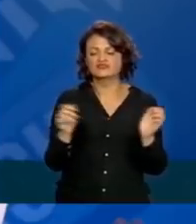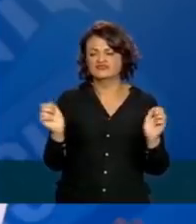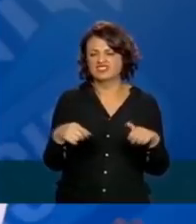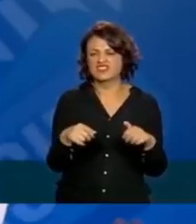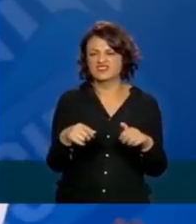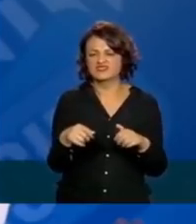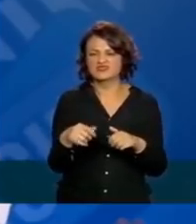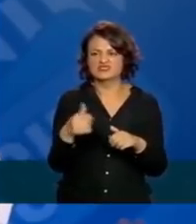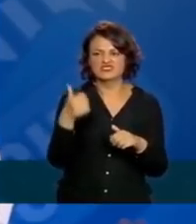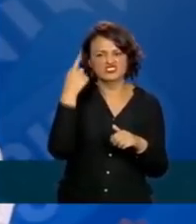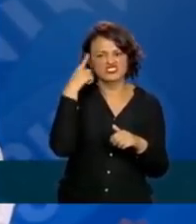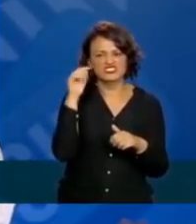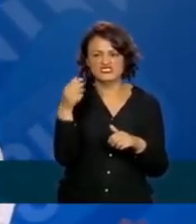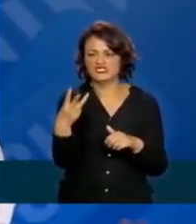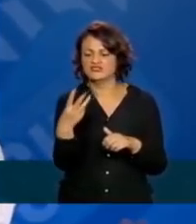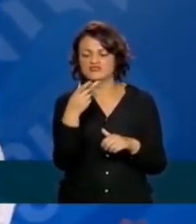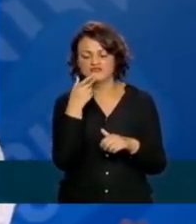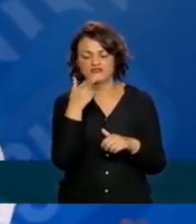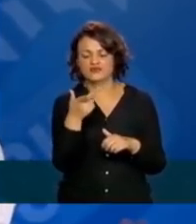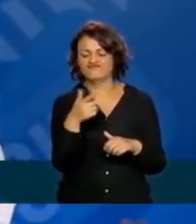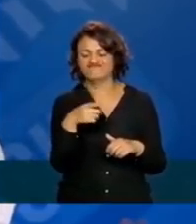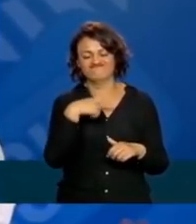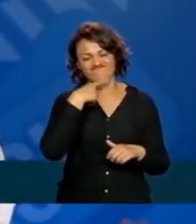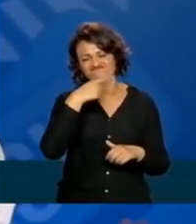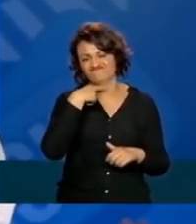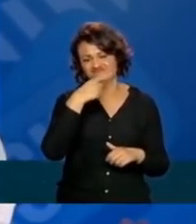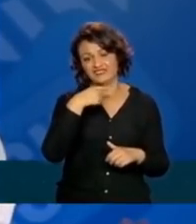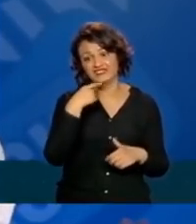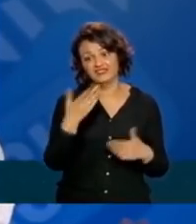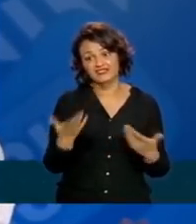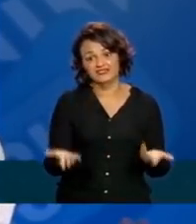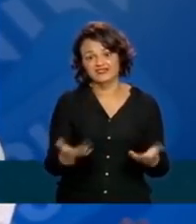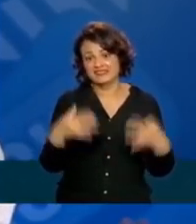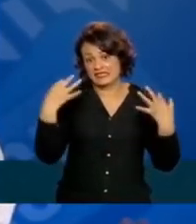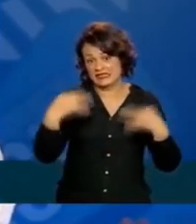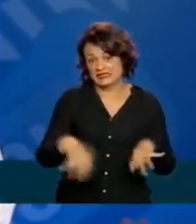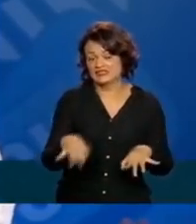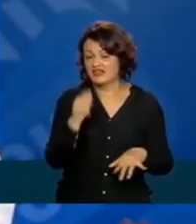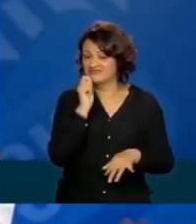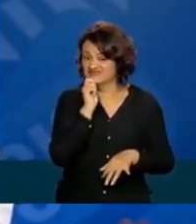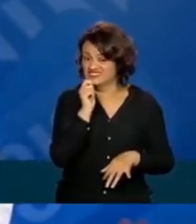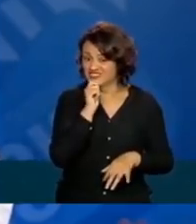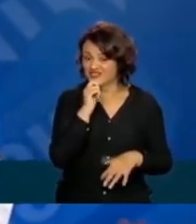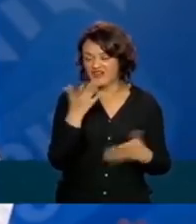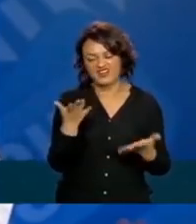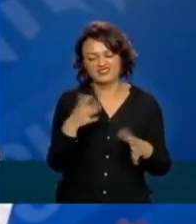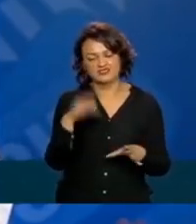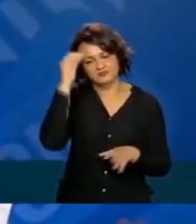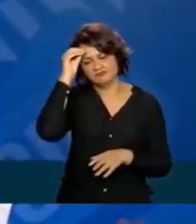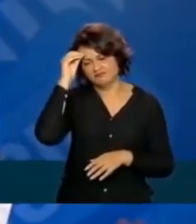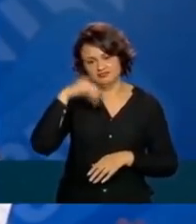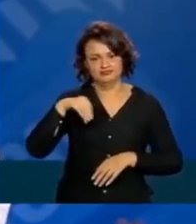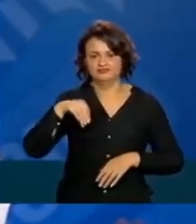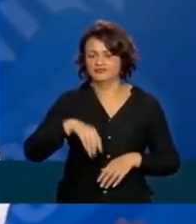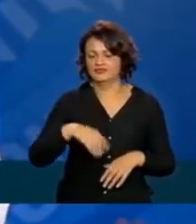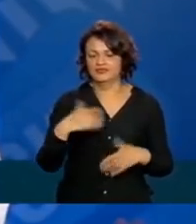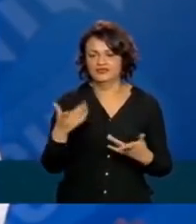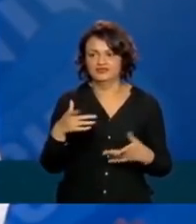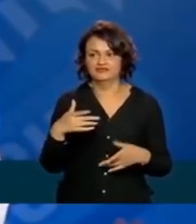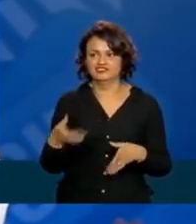chegar no 30º dia e falar que não iria conseguir. Como ela não deu as garantias de trazer, nós descartamos essa